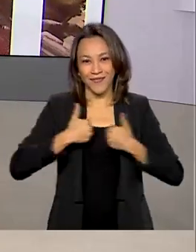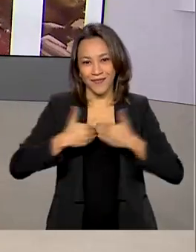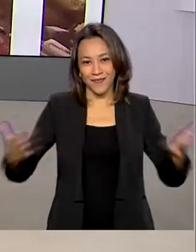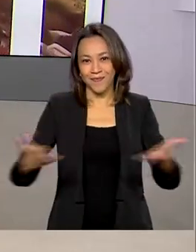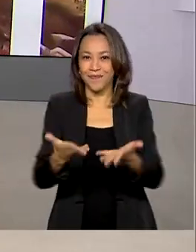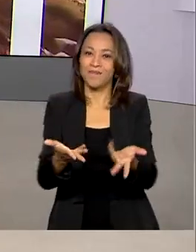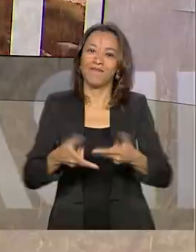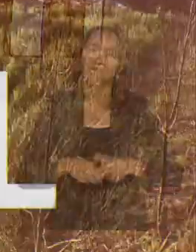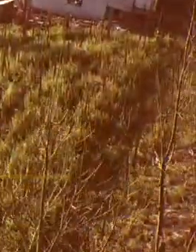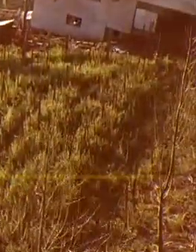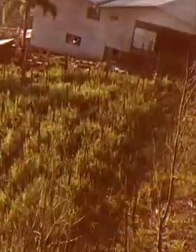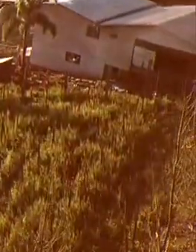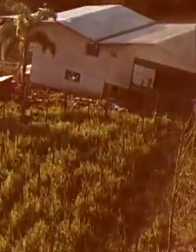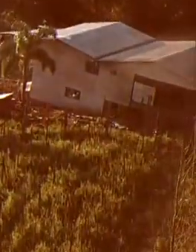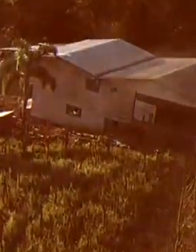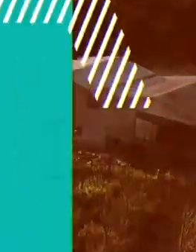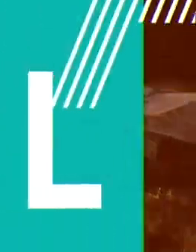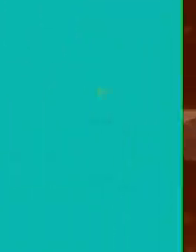começando.